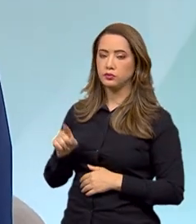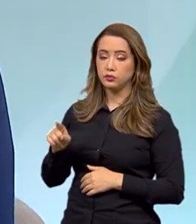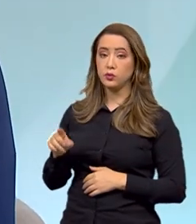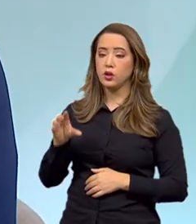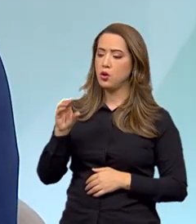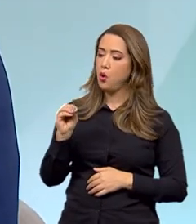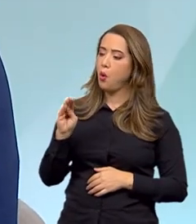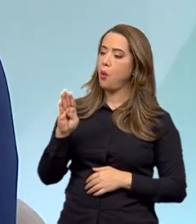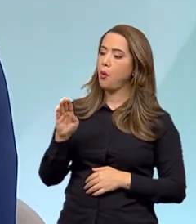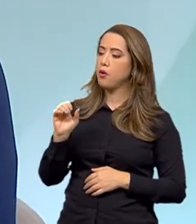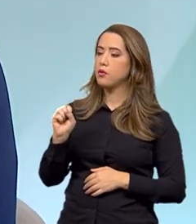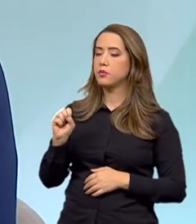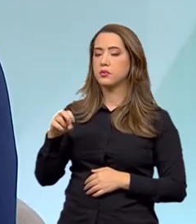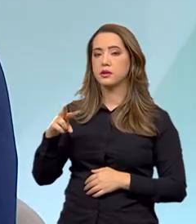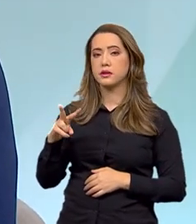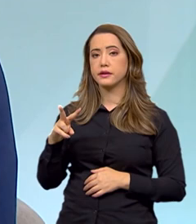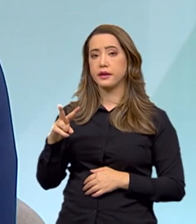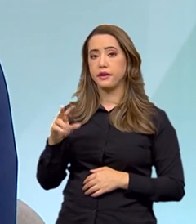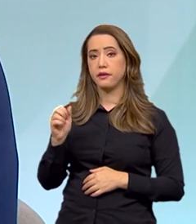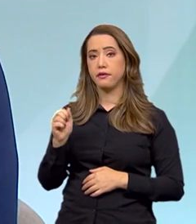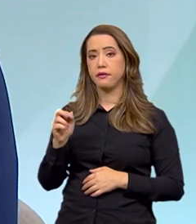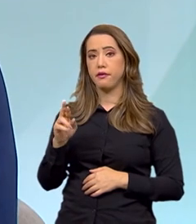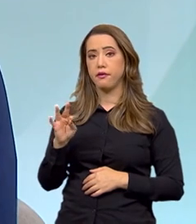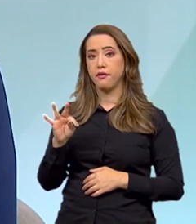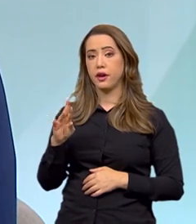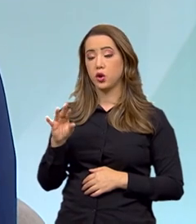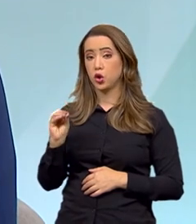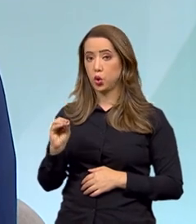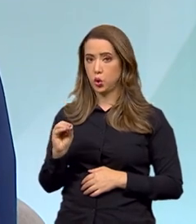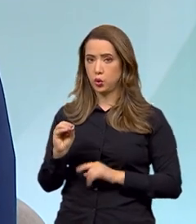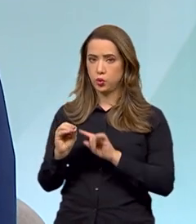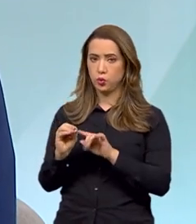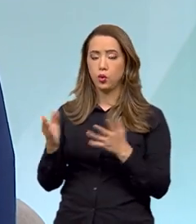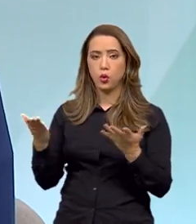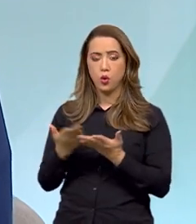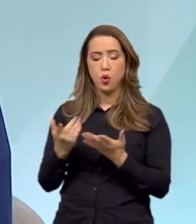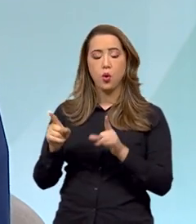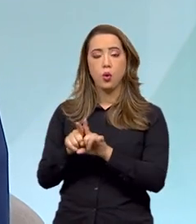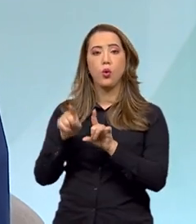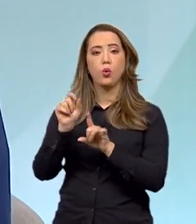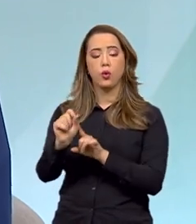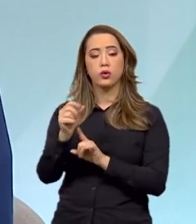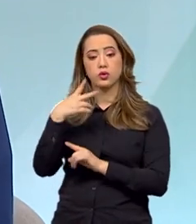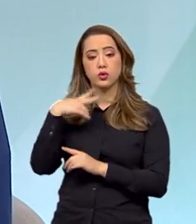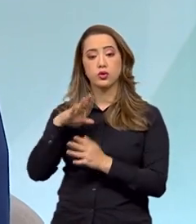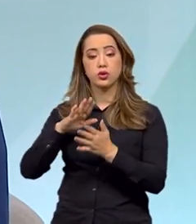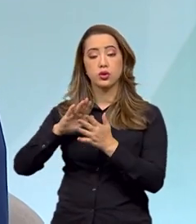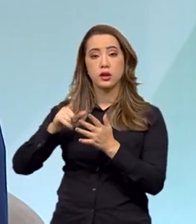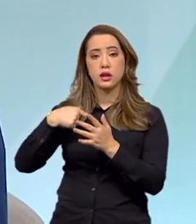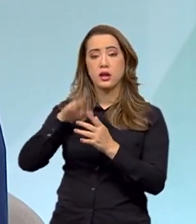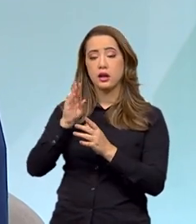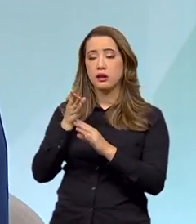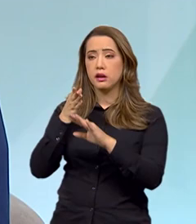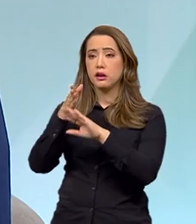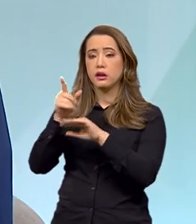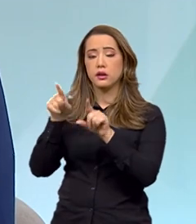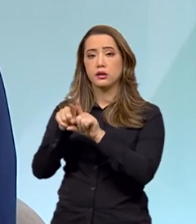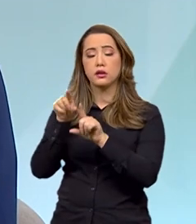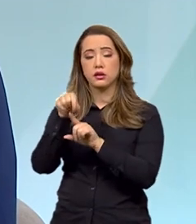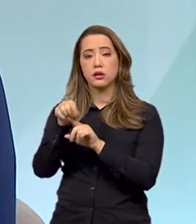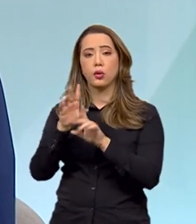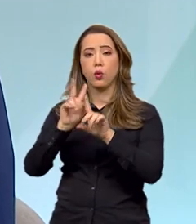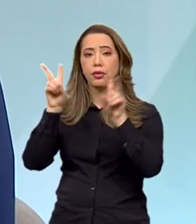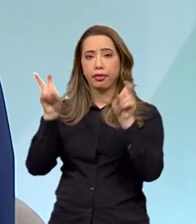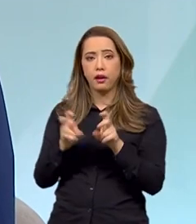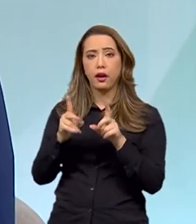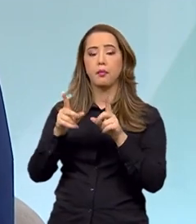suprir um gap de política pública que é a respeito da violência sexual online, a violência na internet. A